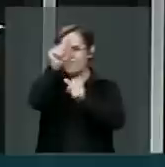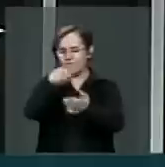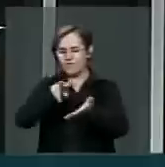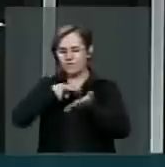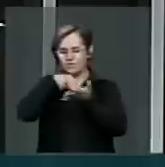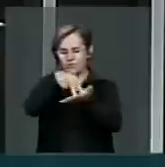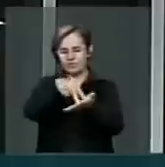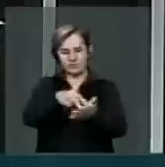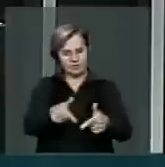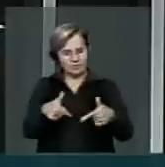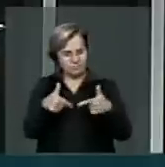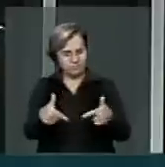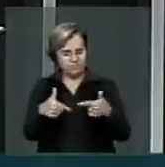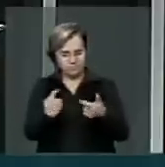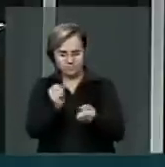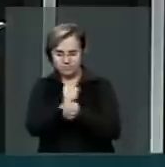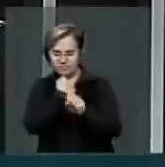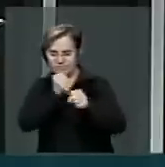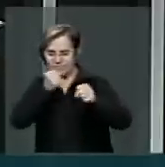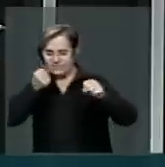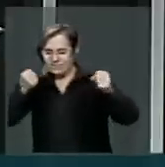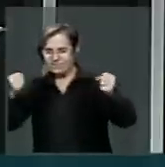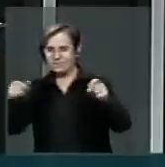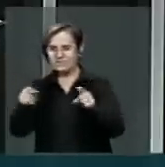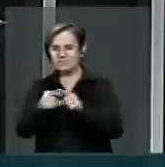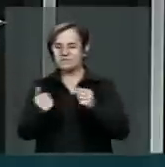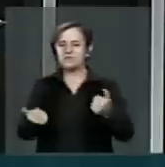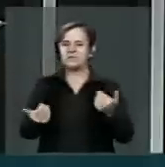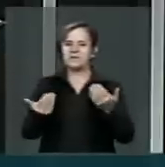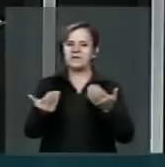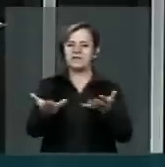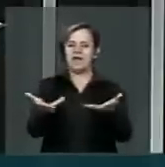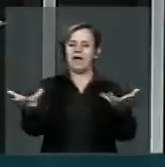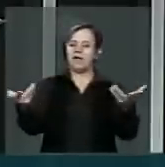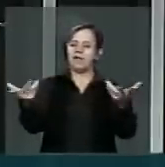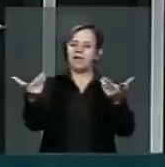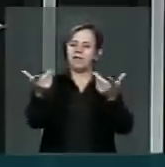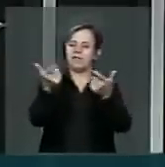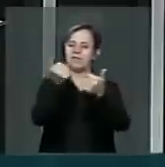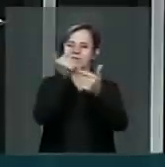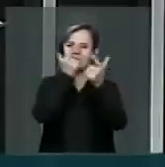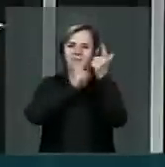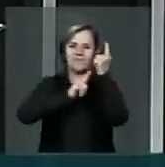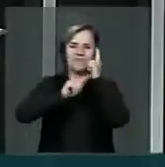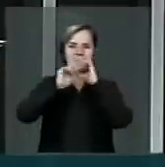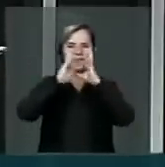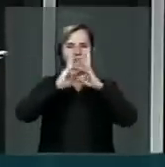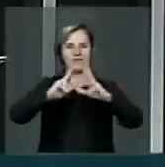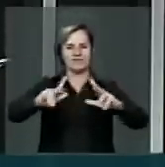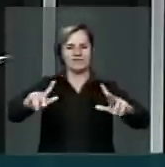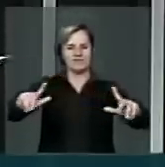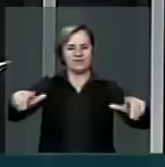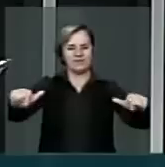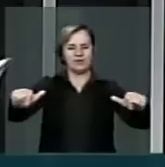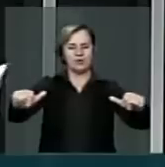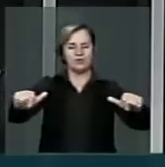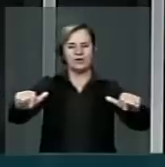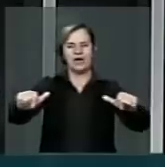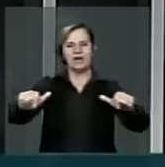enfermiço e ministrar-lhe um laxante para curá-lo de vez das discórdias